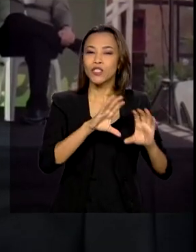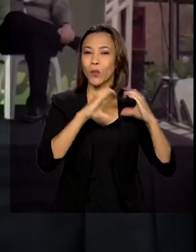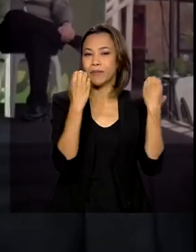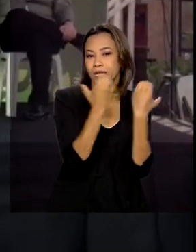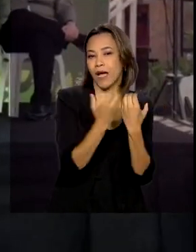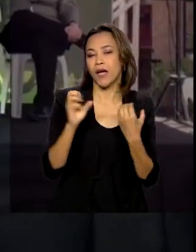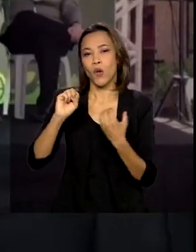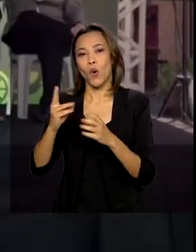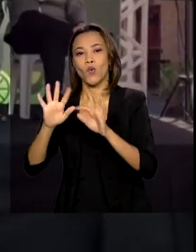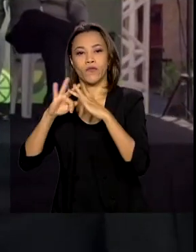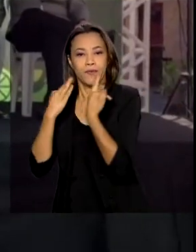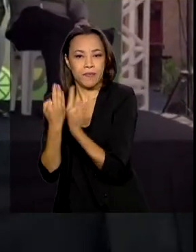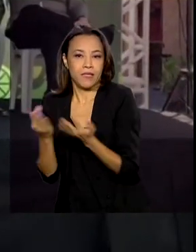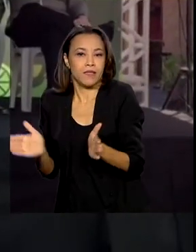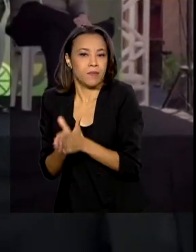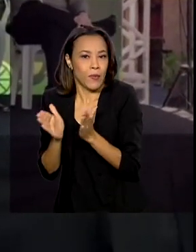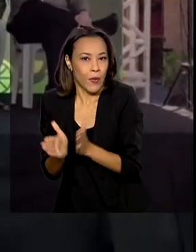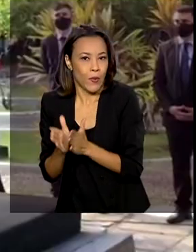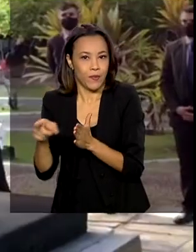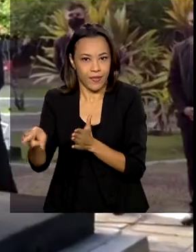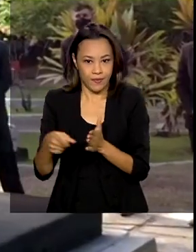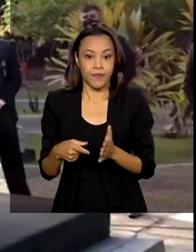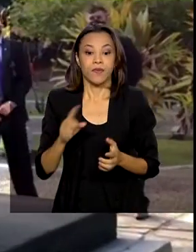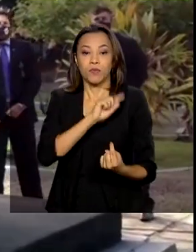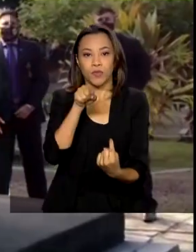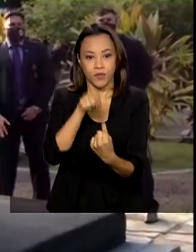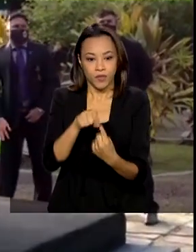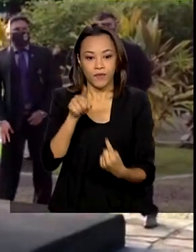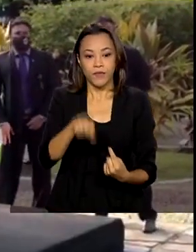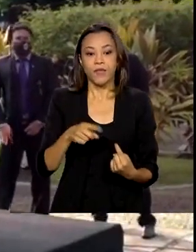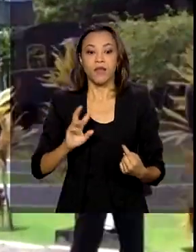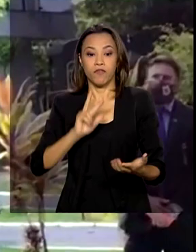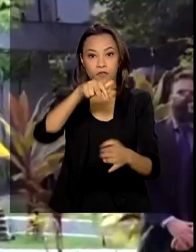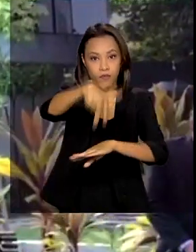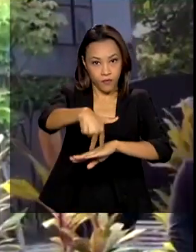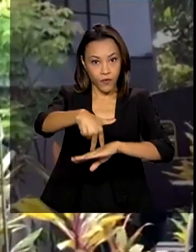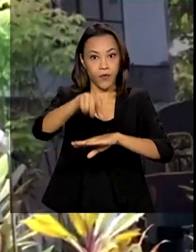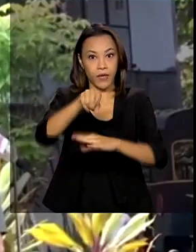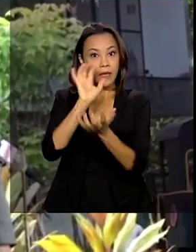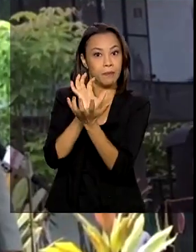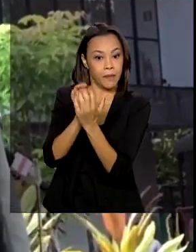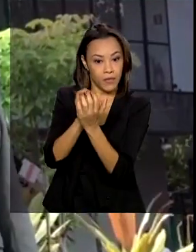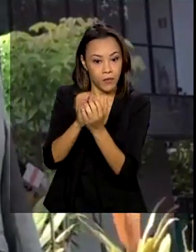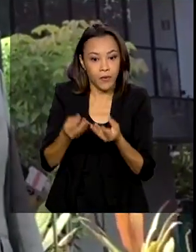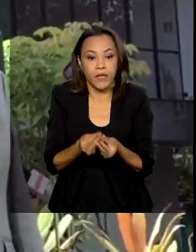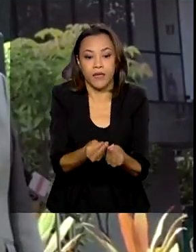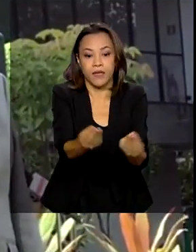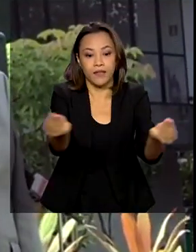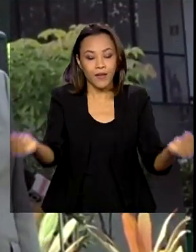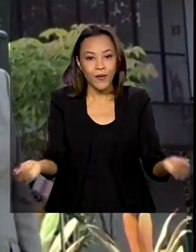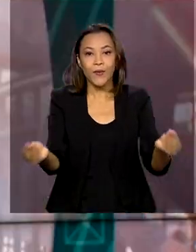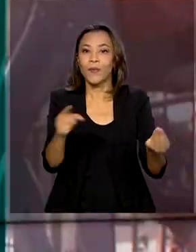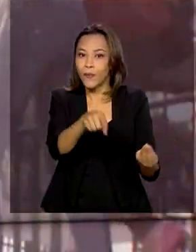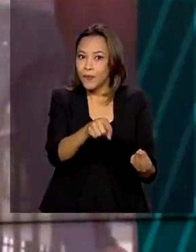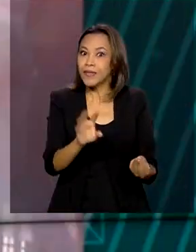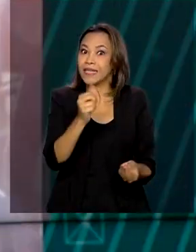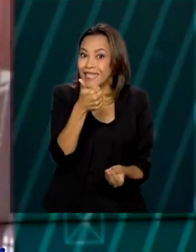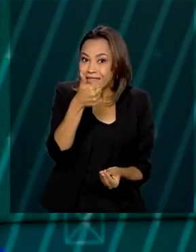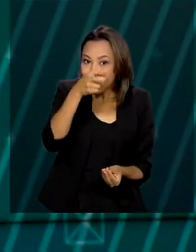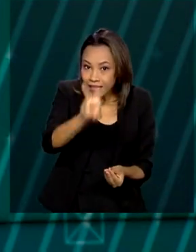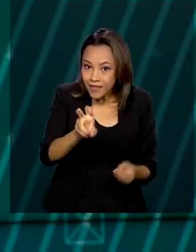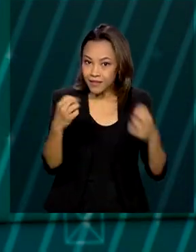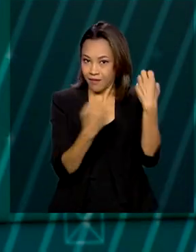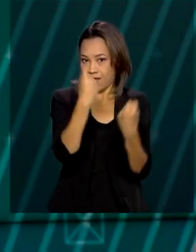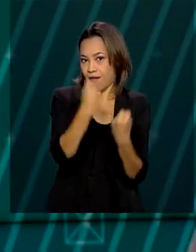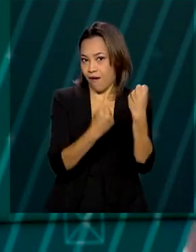renda. O ministro da Cidadania, Onyx Lorenzoni, esteve em Pernambuco e entregou 15 desses veículos. Ainda